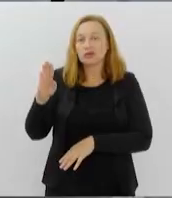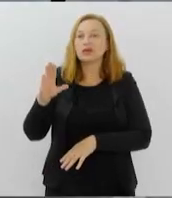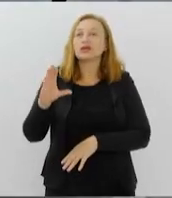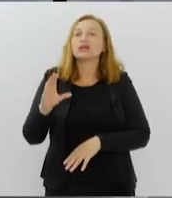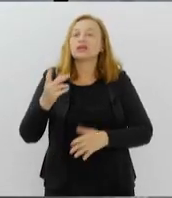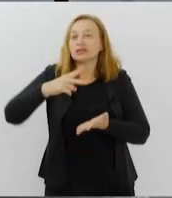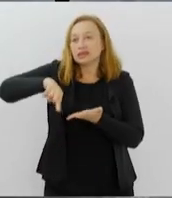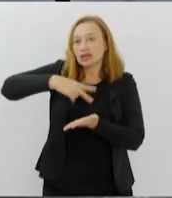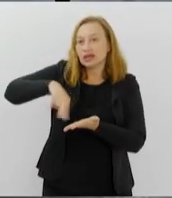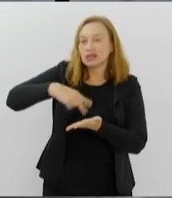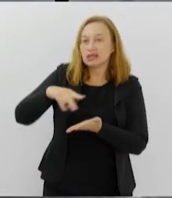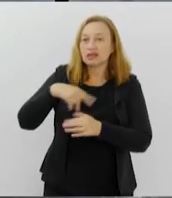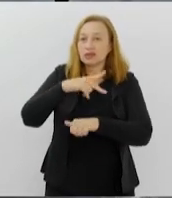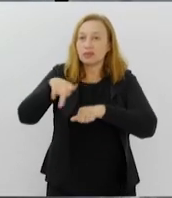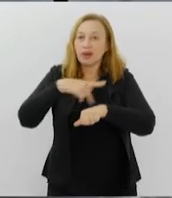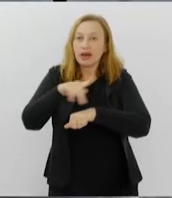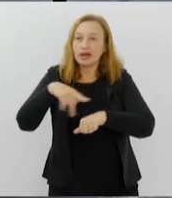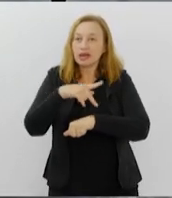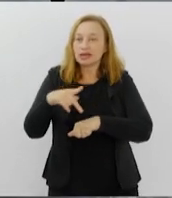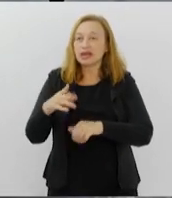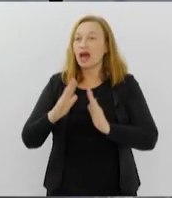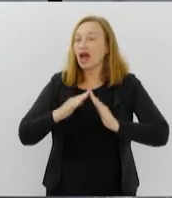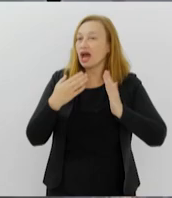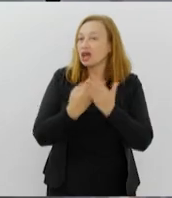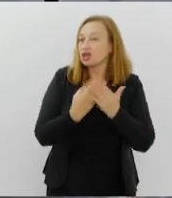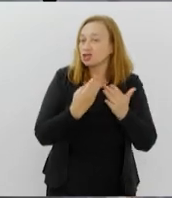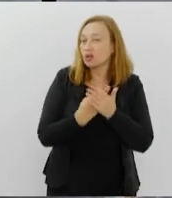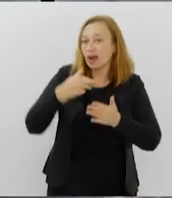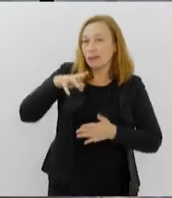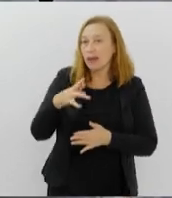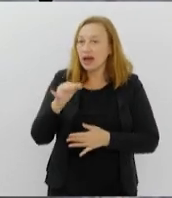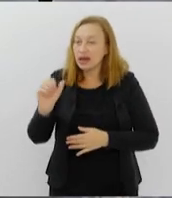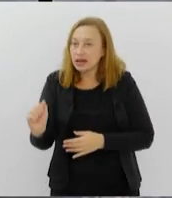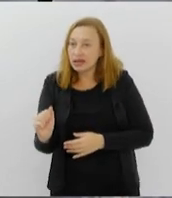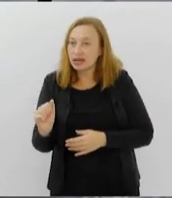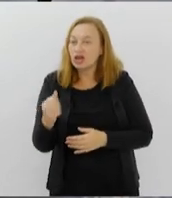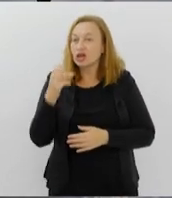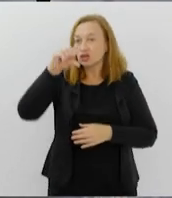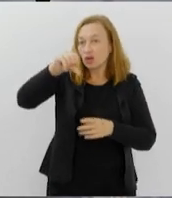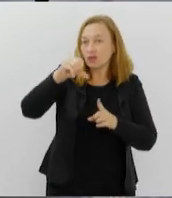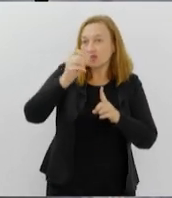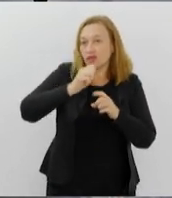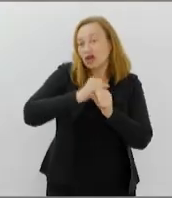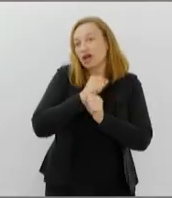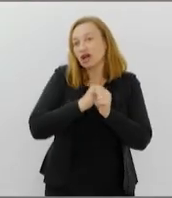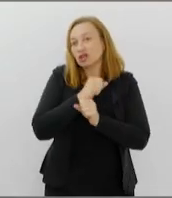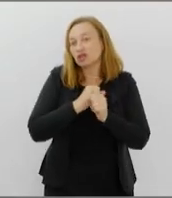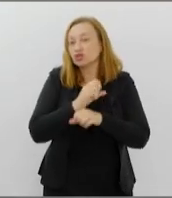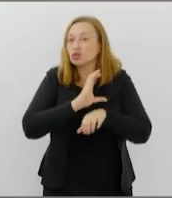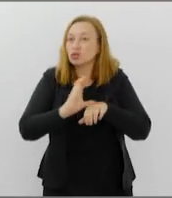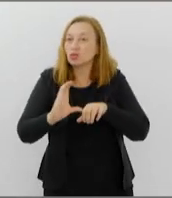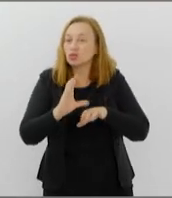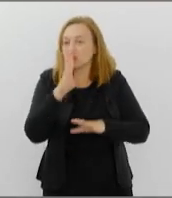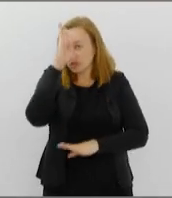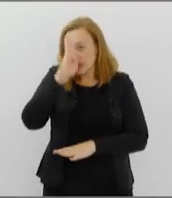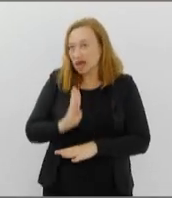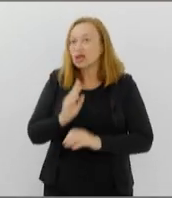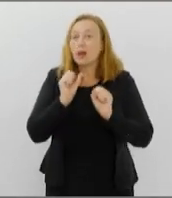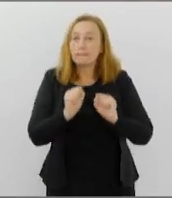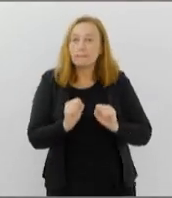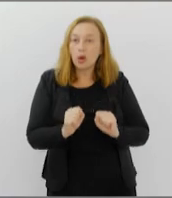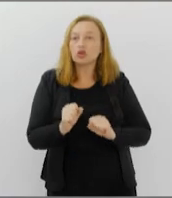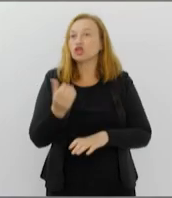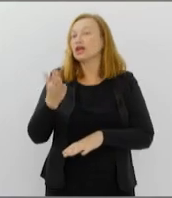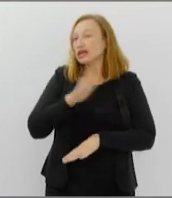a Escola Maria Oleneva proporciona nove anos de curso totalmente gratuitos. Podem se candidatar crianças